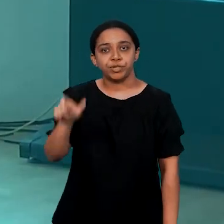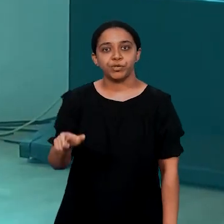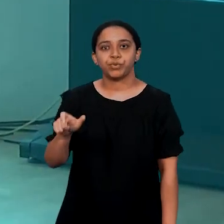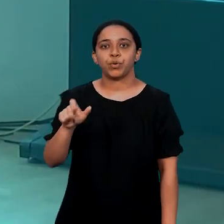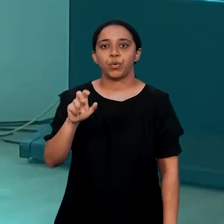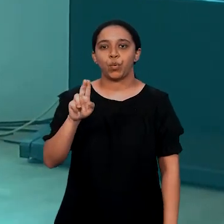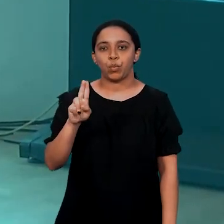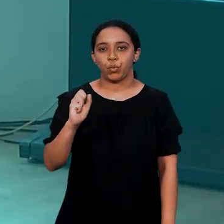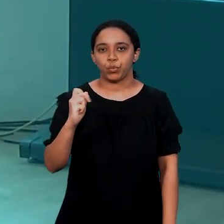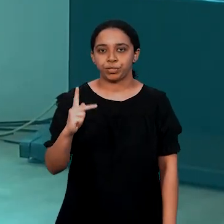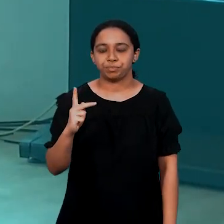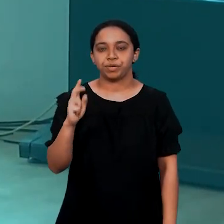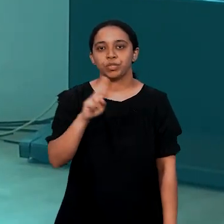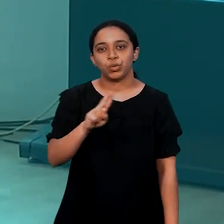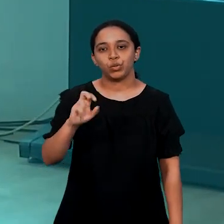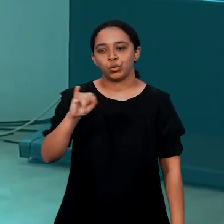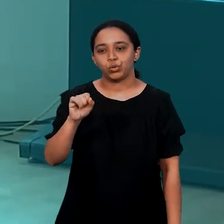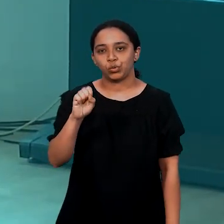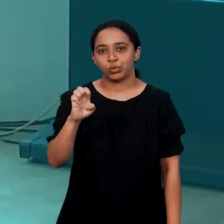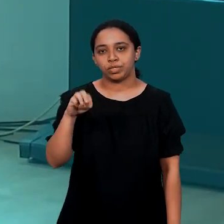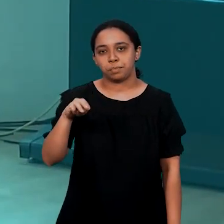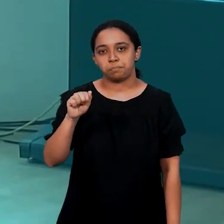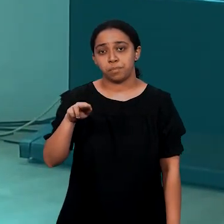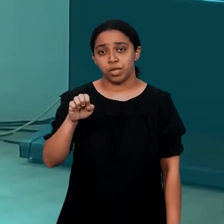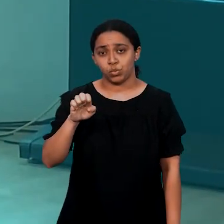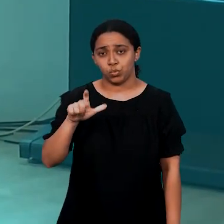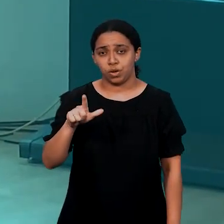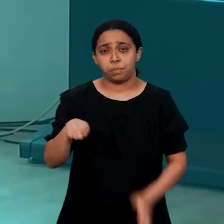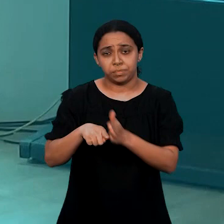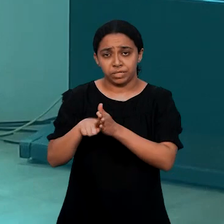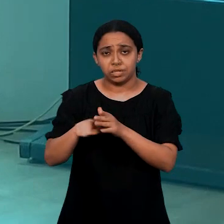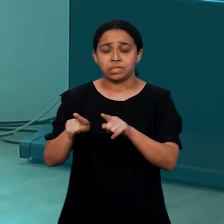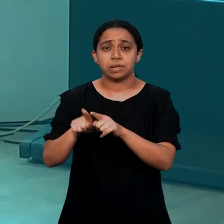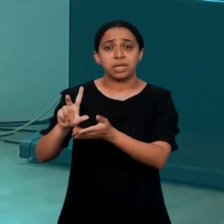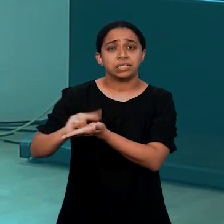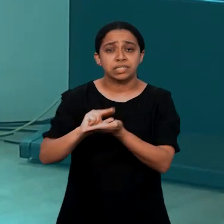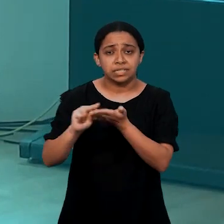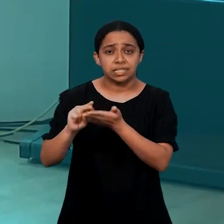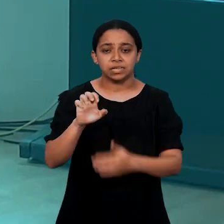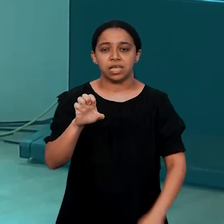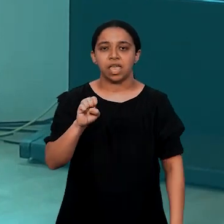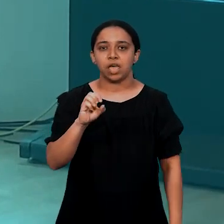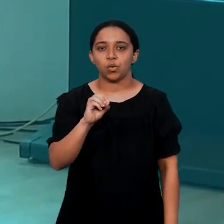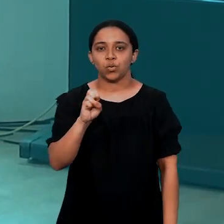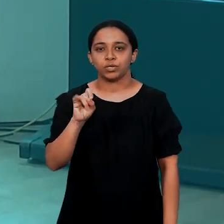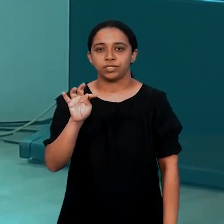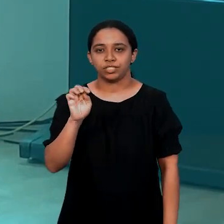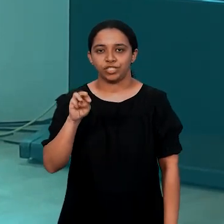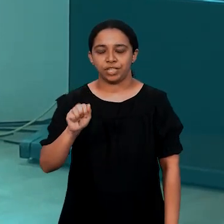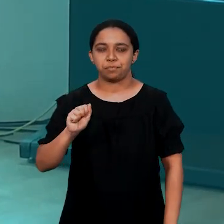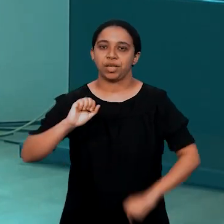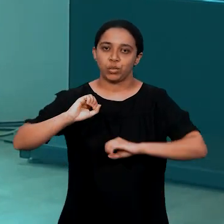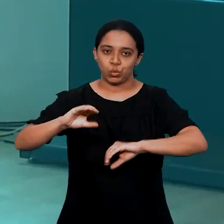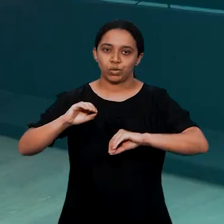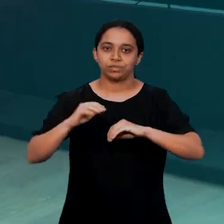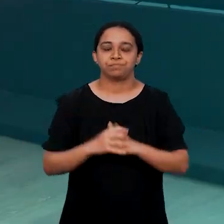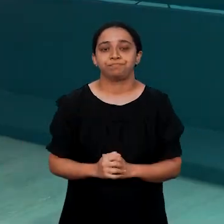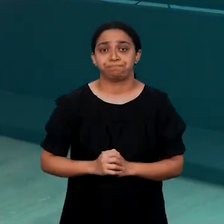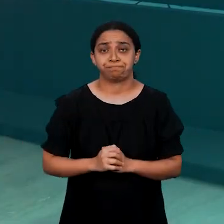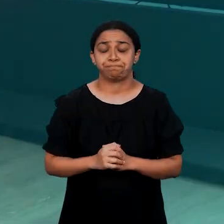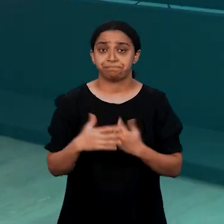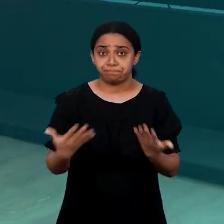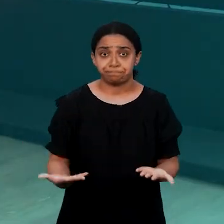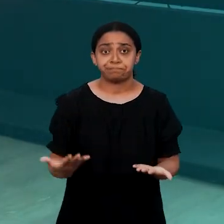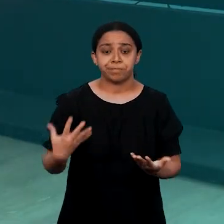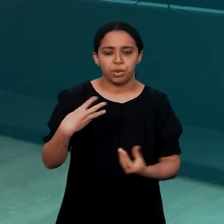ministrada pelo professor da USP, José Manuel Moran, pesquisador e designer de ecossistemas inovadores na educação. É